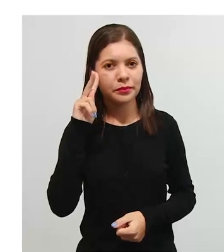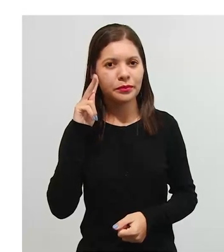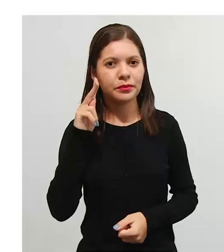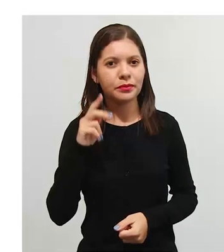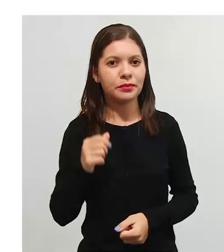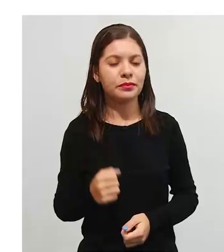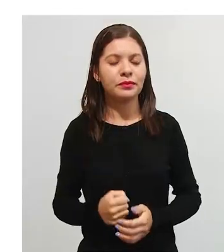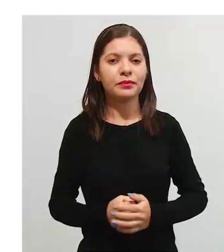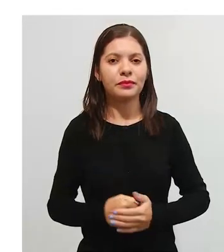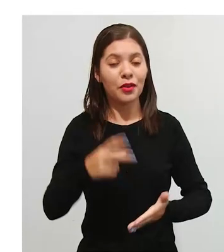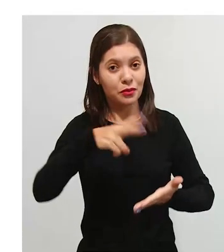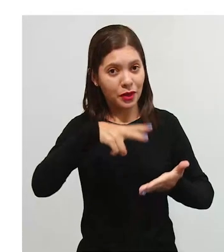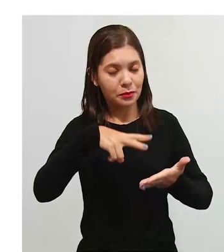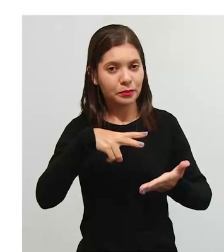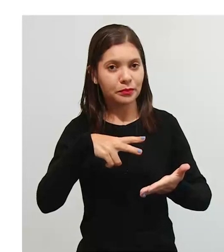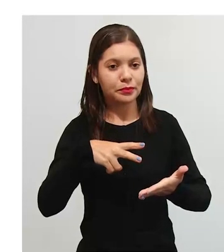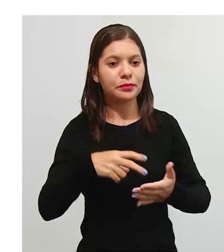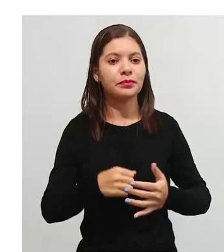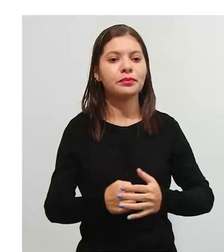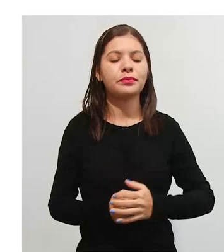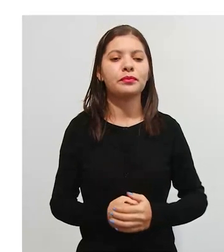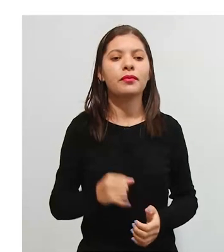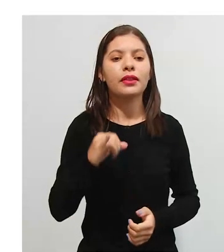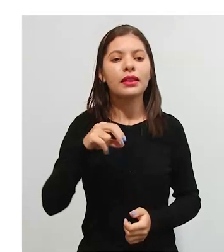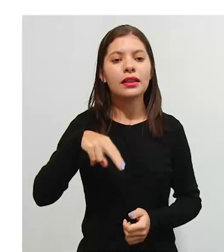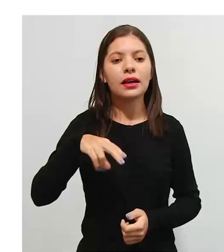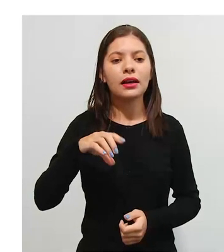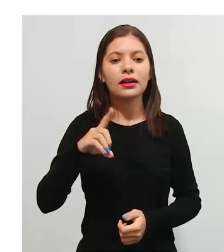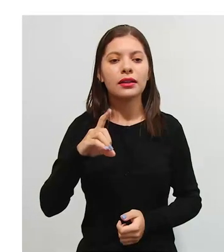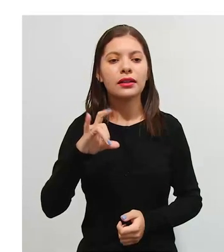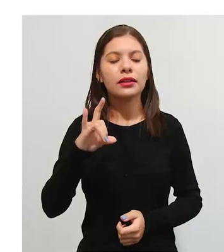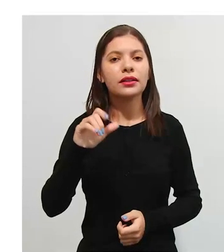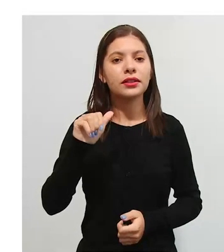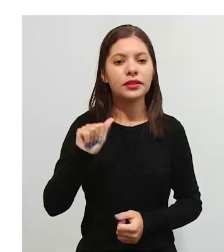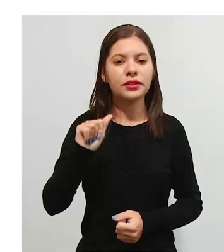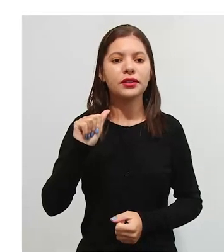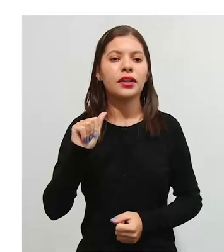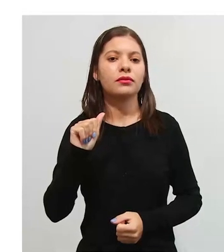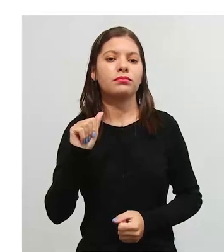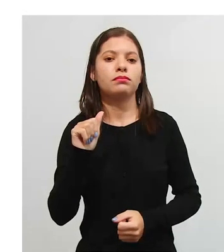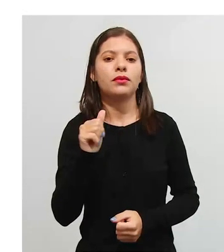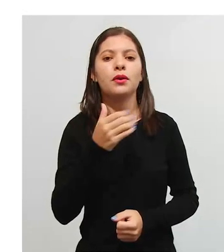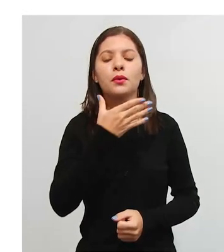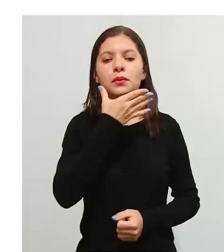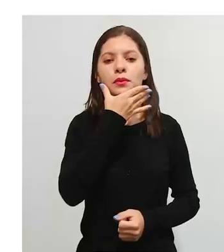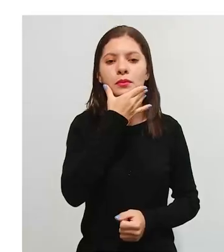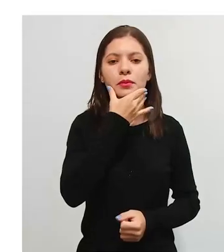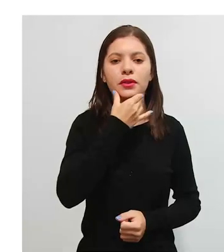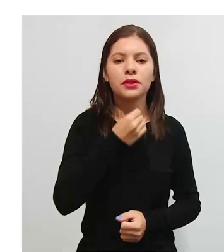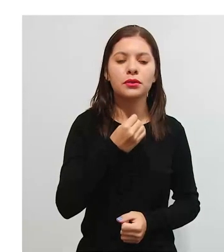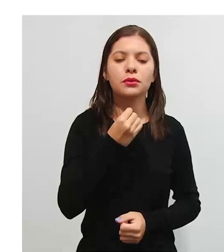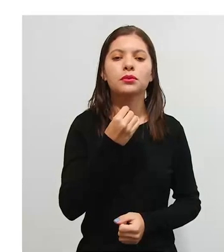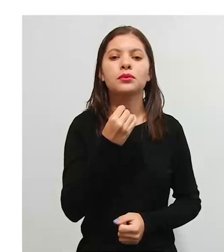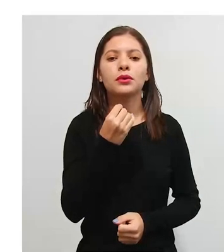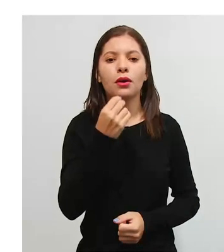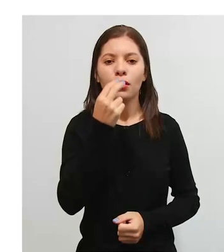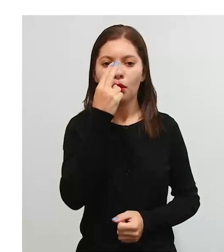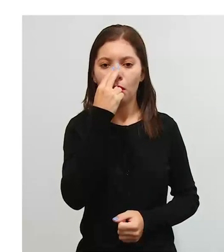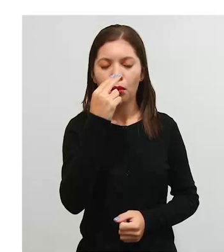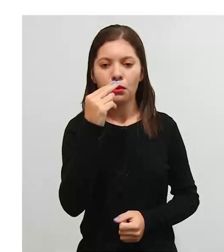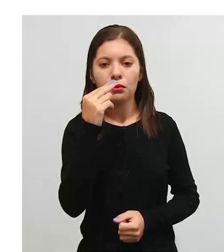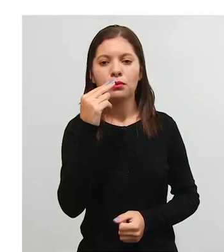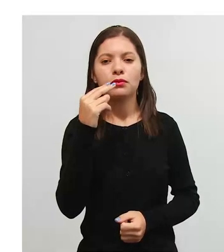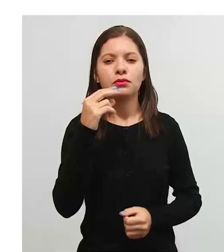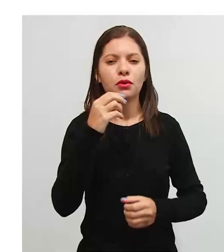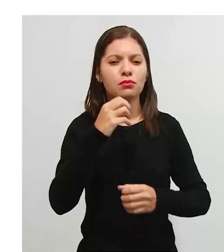história, né, vou ler aqui para a gente. Na Índia, onde os casos de meninos lobos foram relativamente